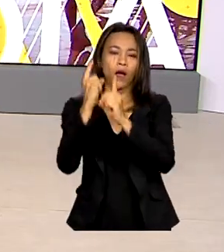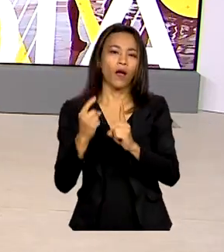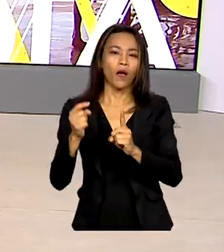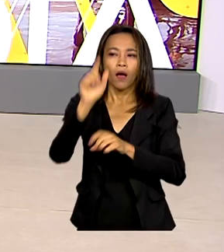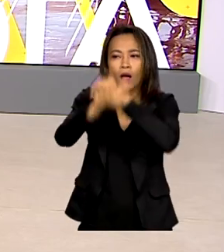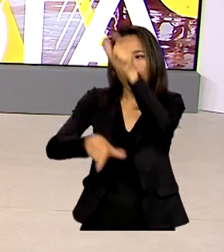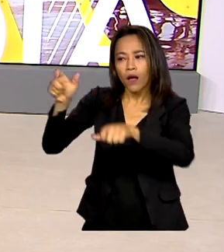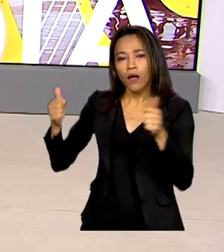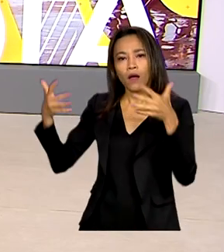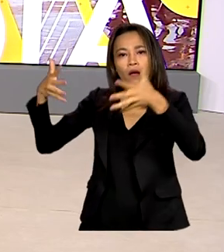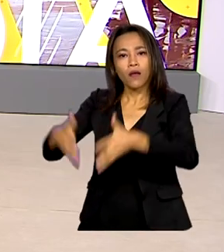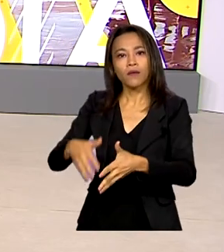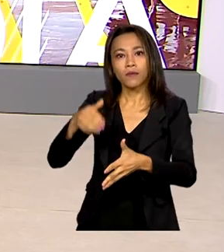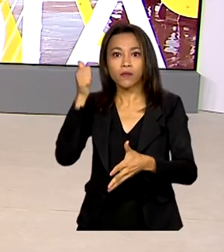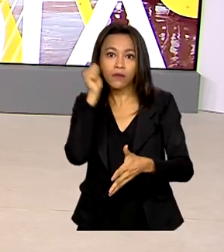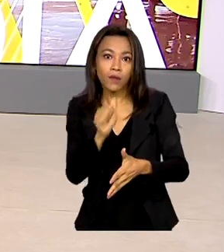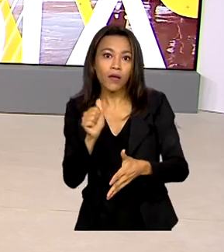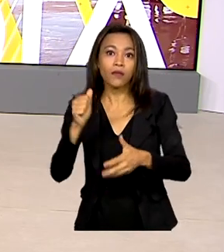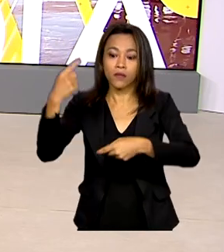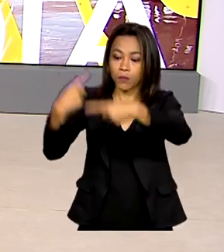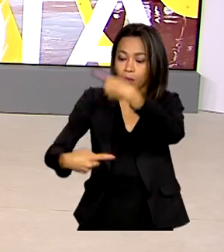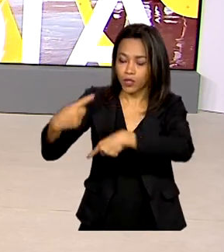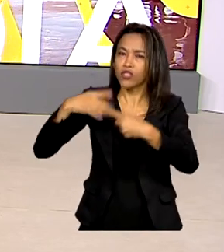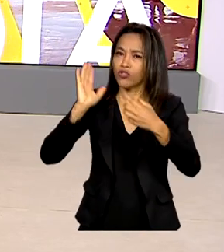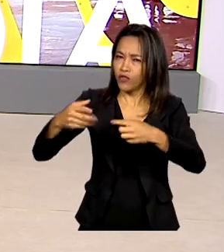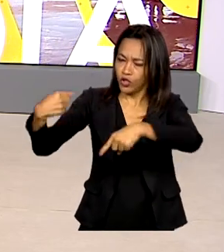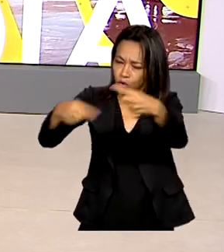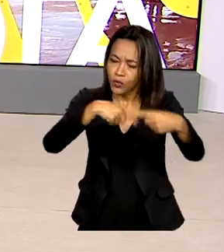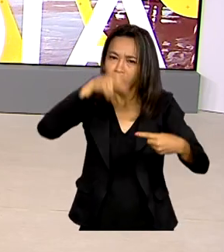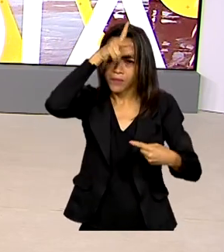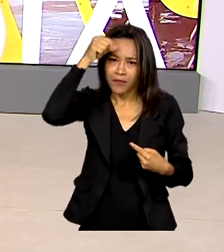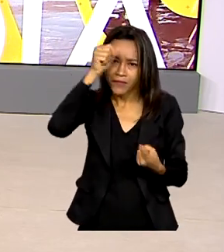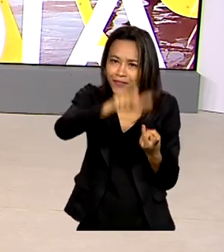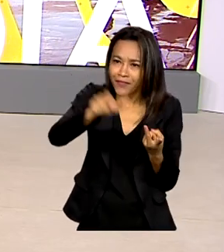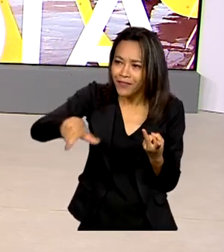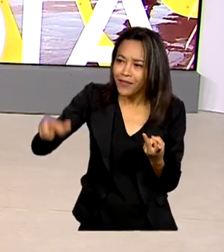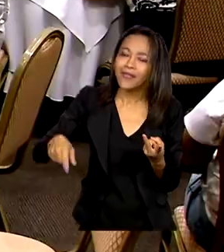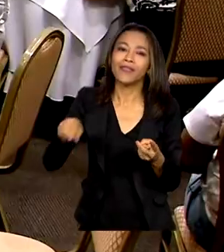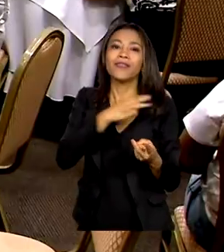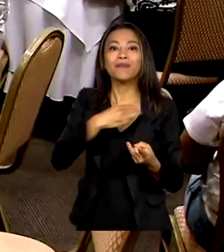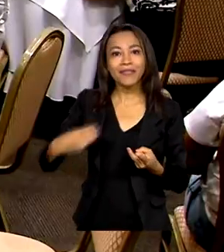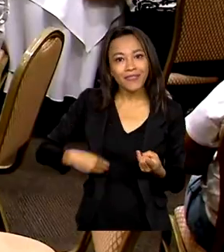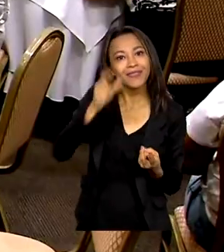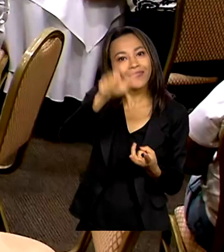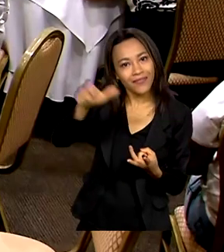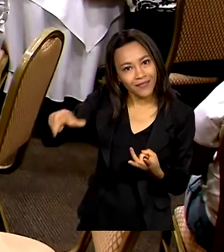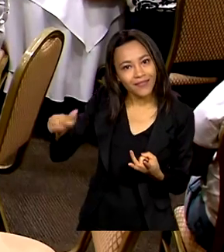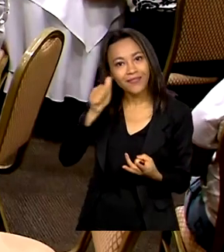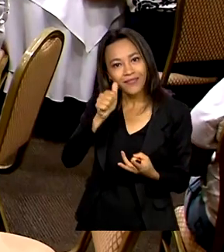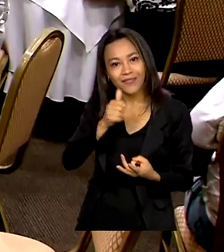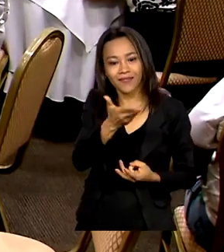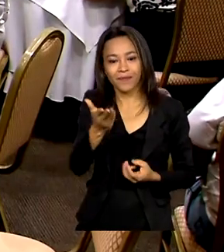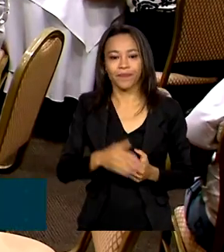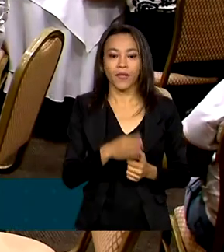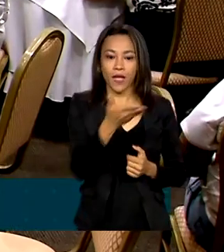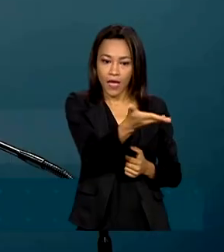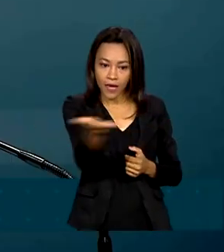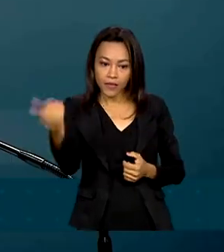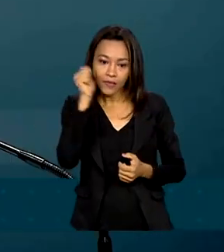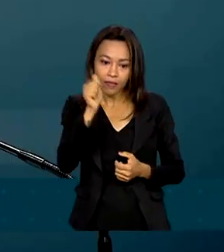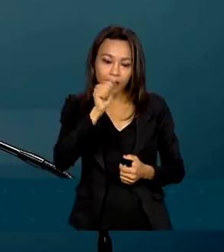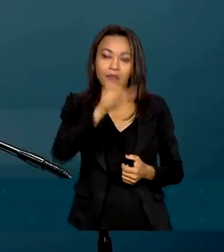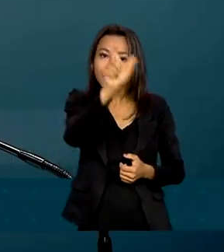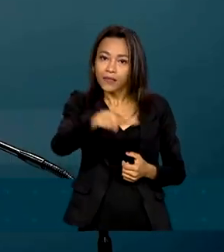mulheres na política foi discutida entre prefeitas e ministras de Estado. Das 11 ministras do governo,